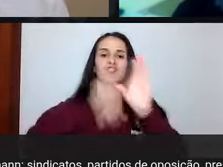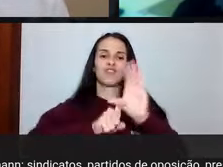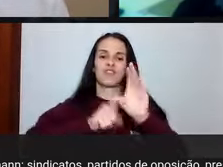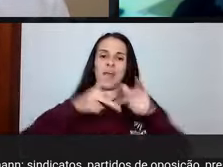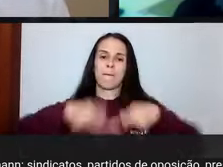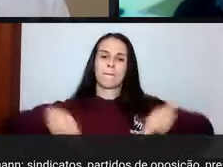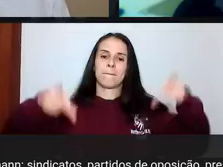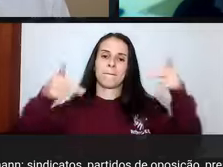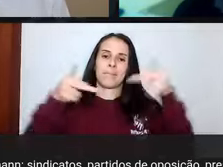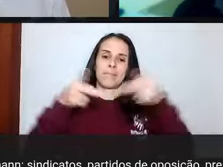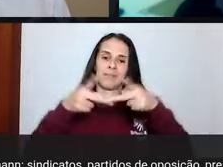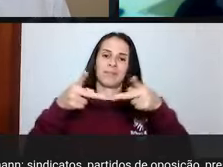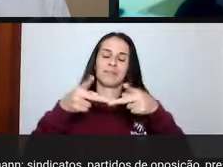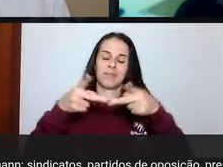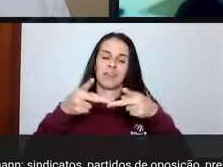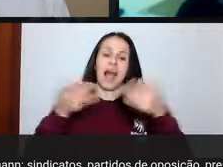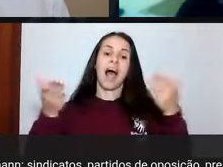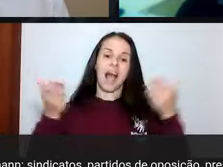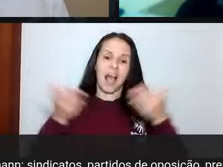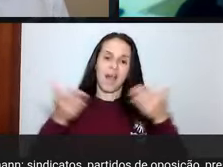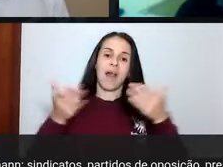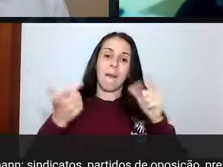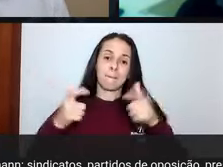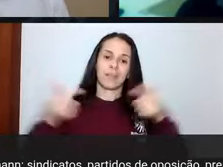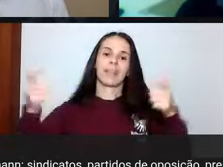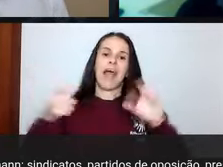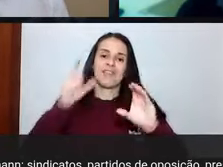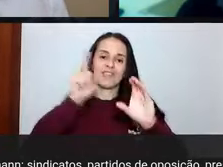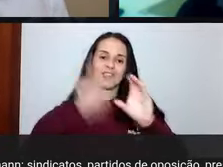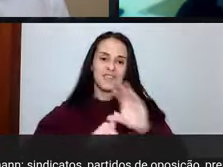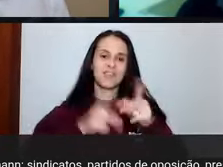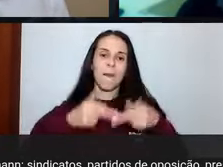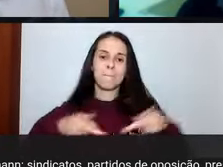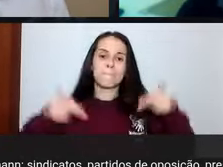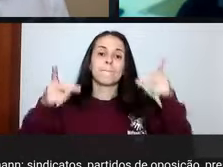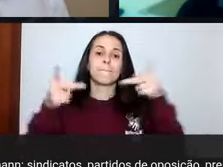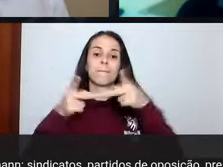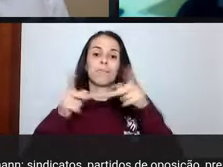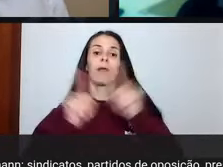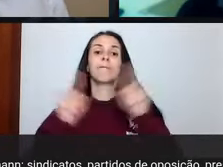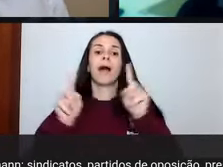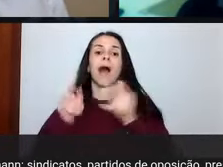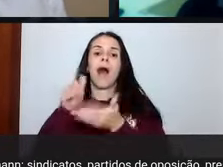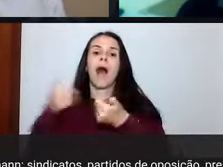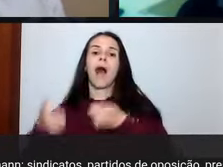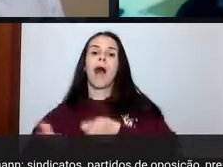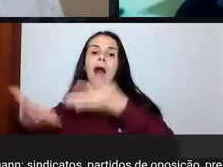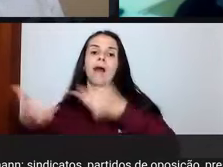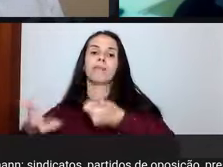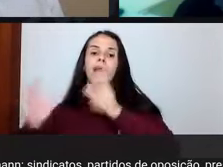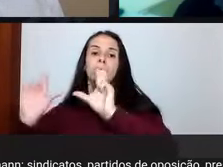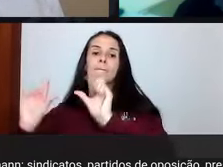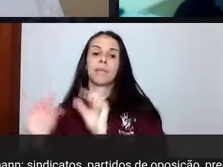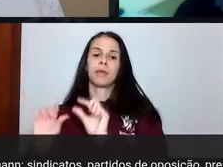é gastarmos mais com a dívida pública e menos naquilo que importa, que é saúde e educação.